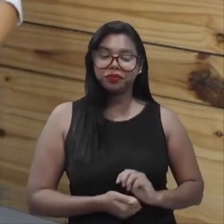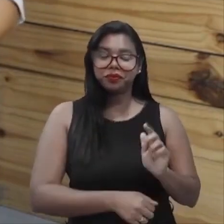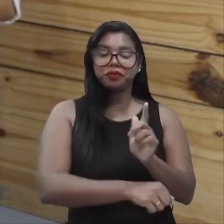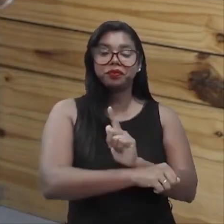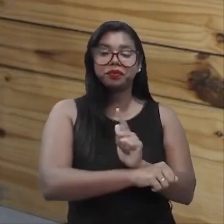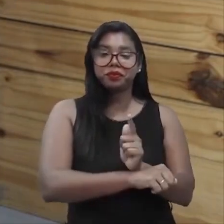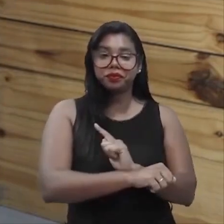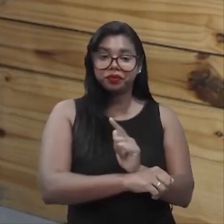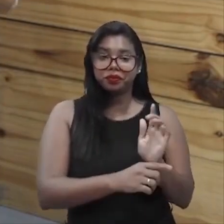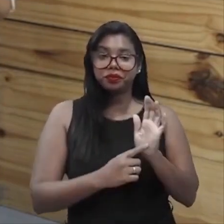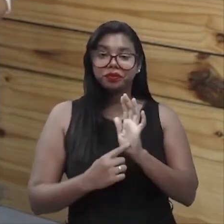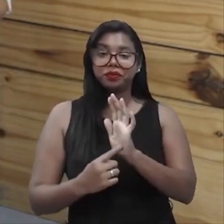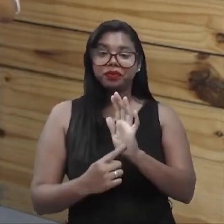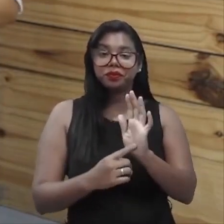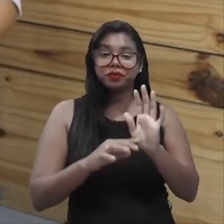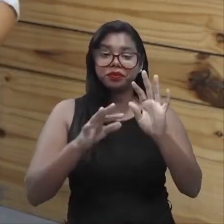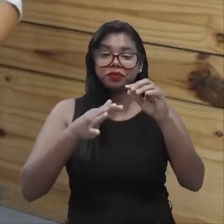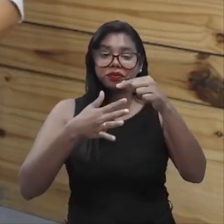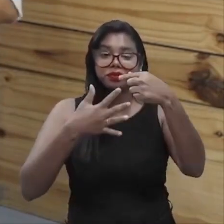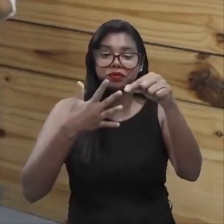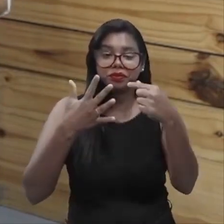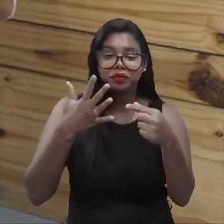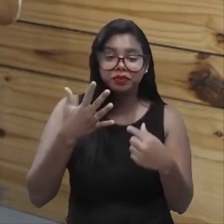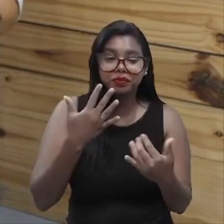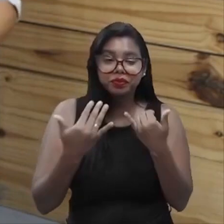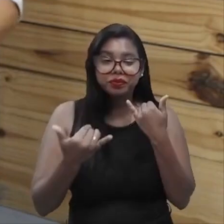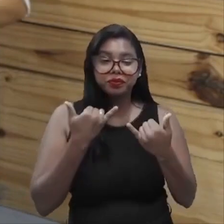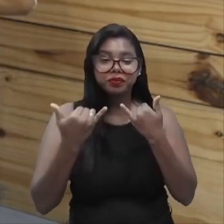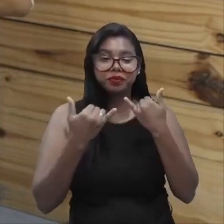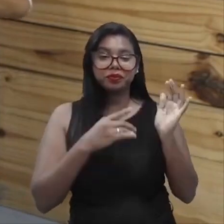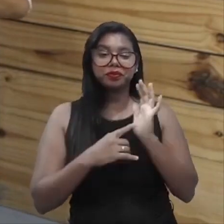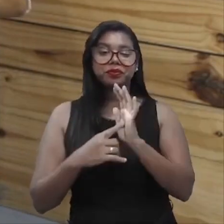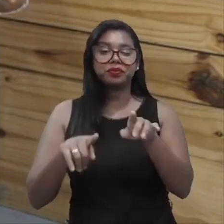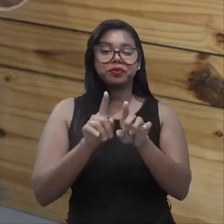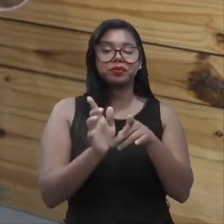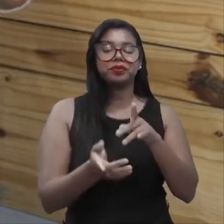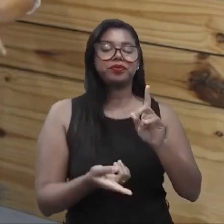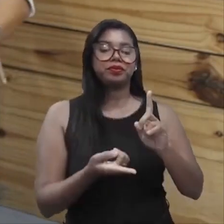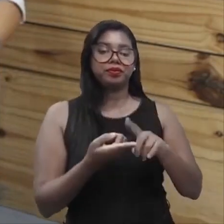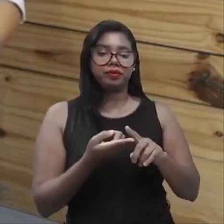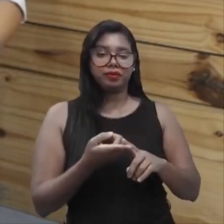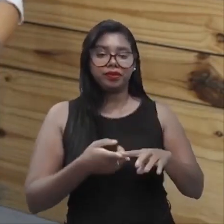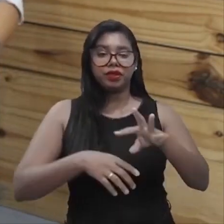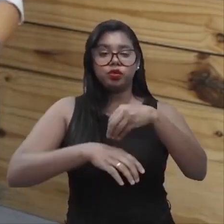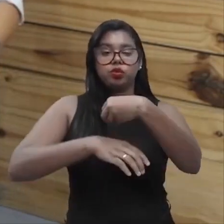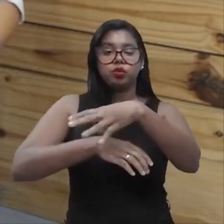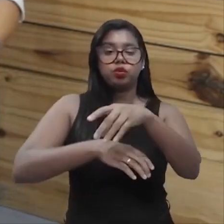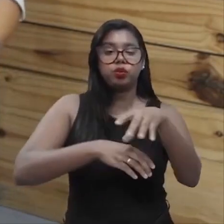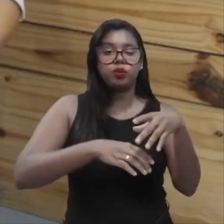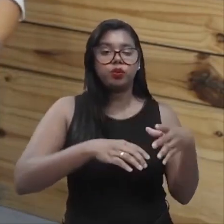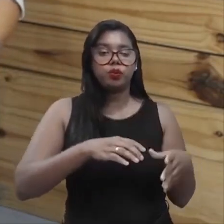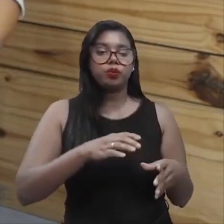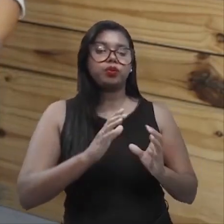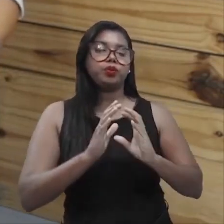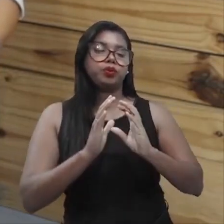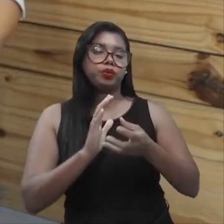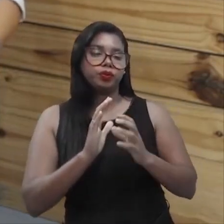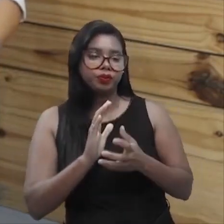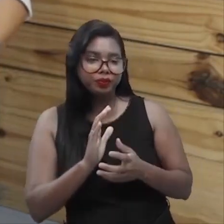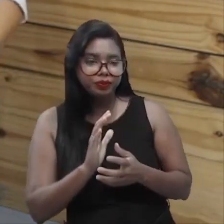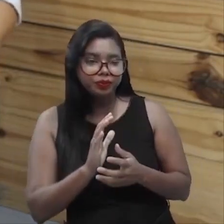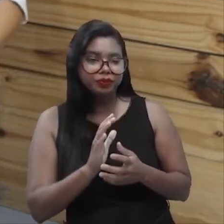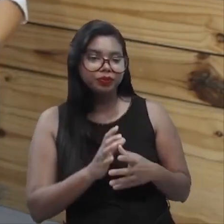vez, vai destrinchar aquelas informações, aqueles comandos, e vai jogar para o operacional. E aí, no